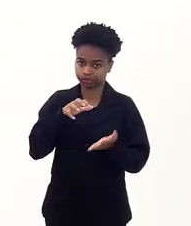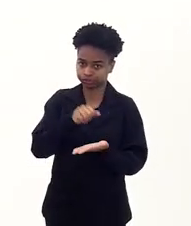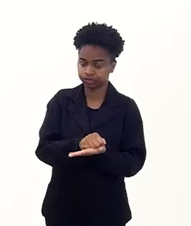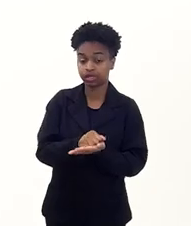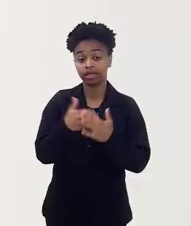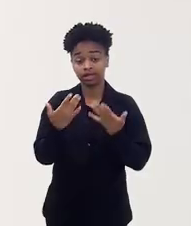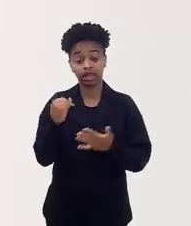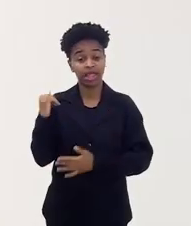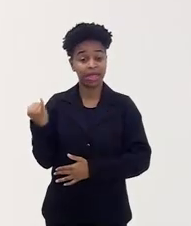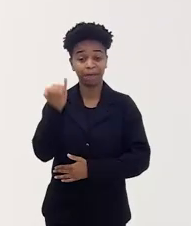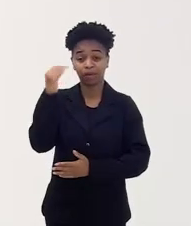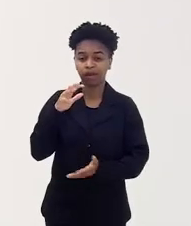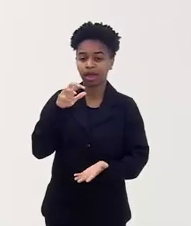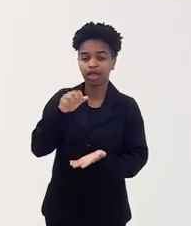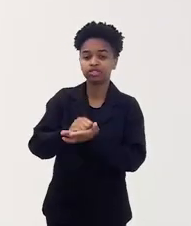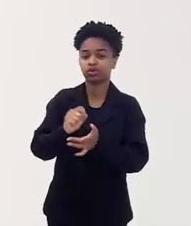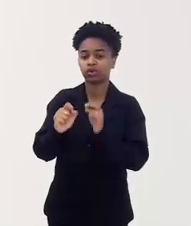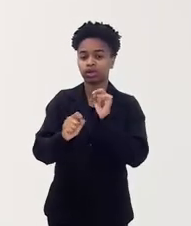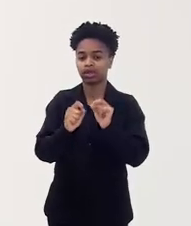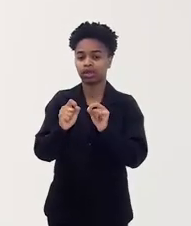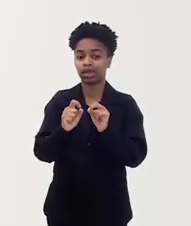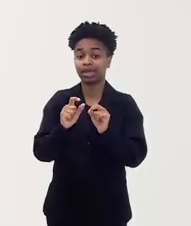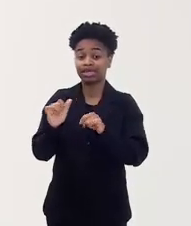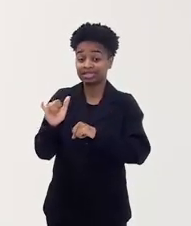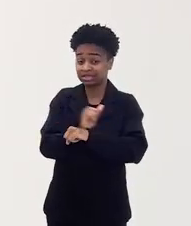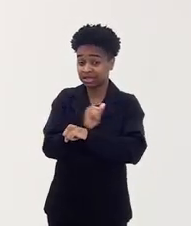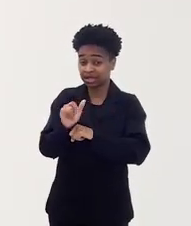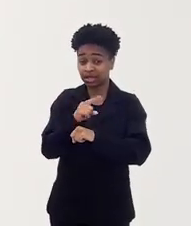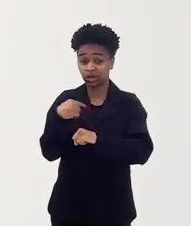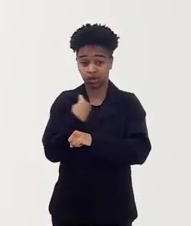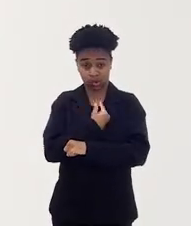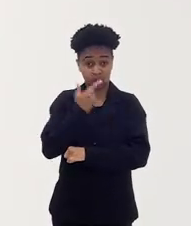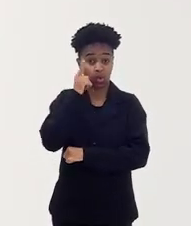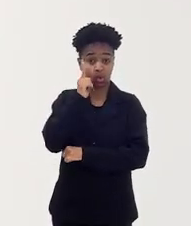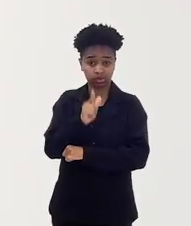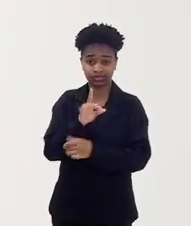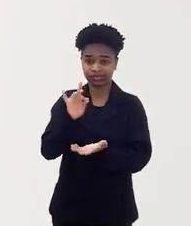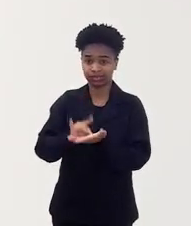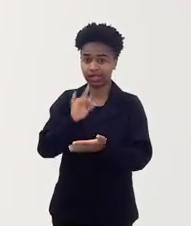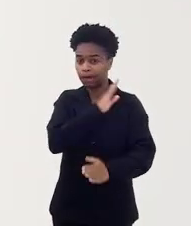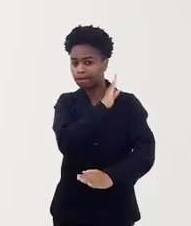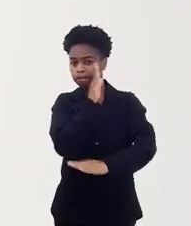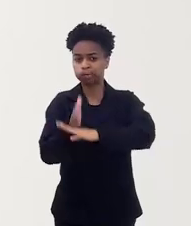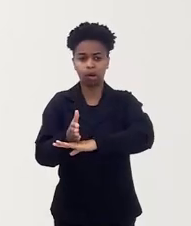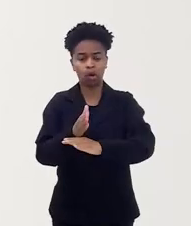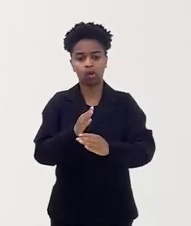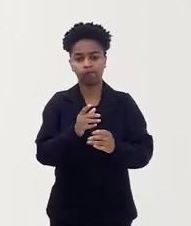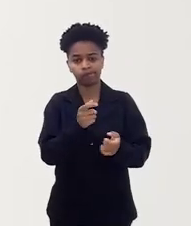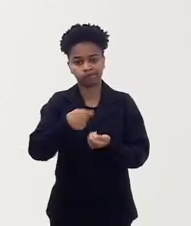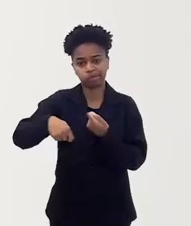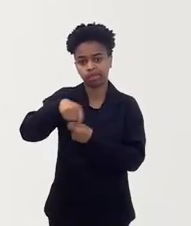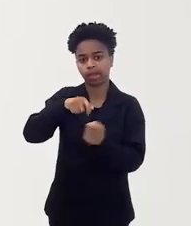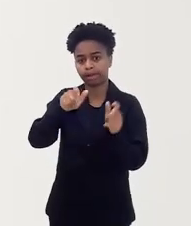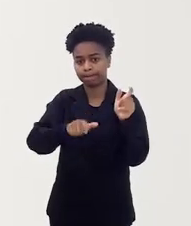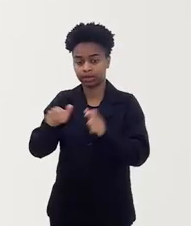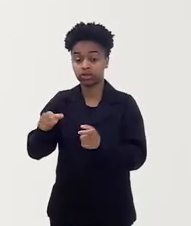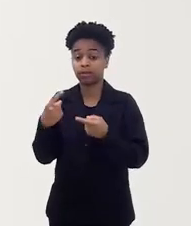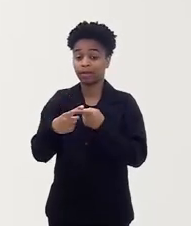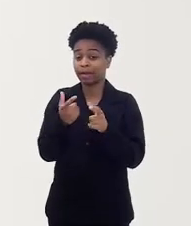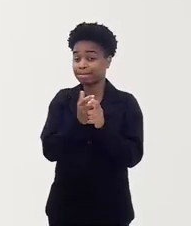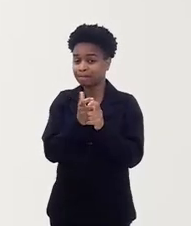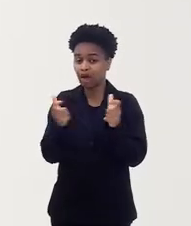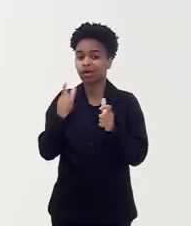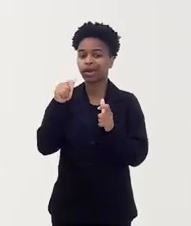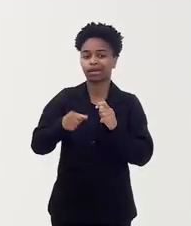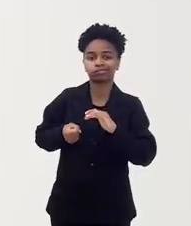que, para um dos mecanismos de enfrentamento ao tráfico de pessoas que, em sua maioria, vitima